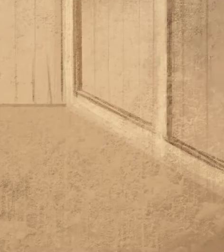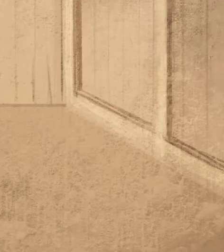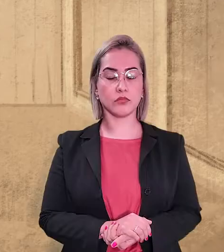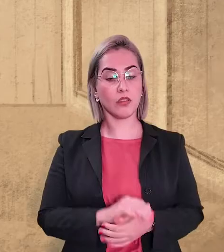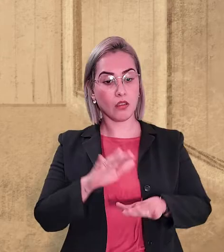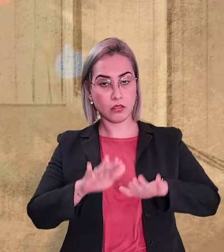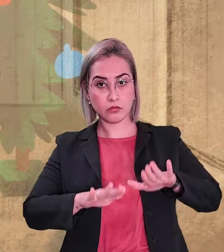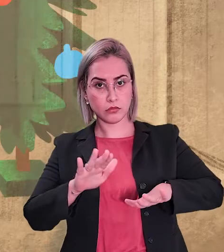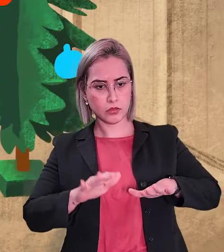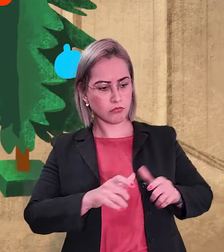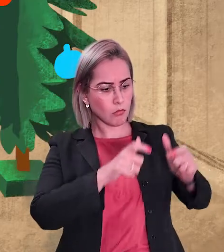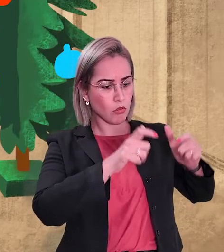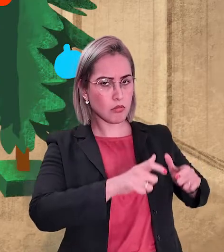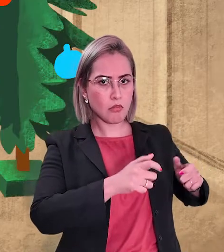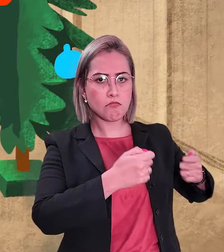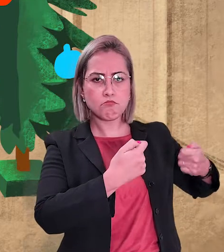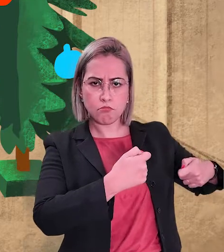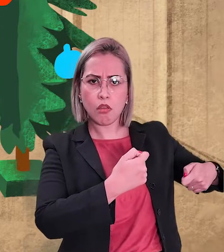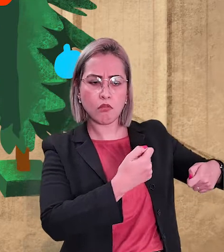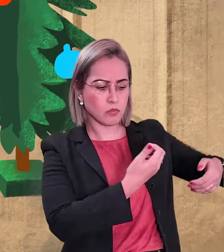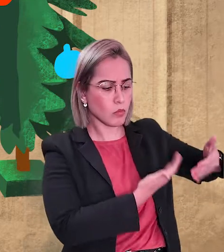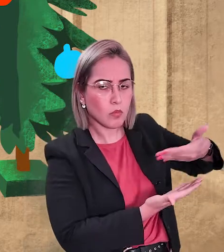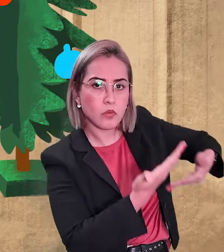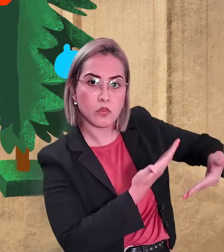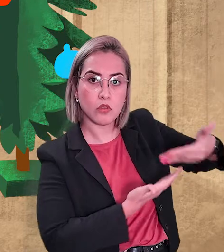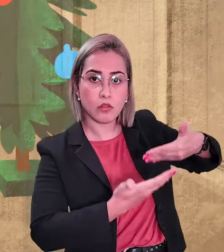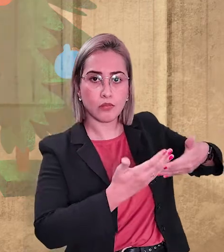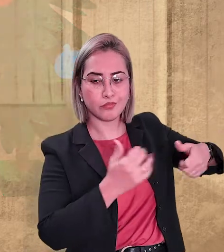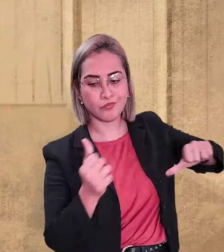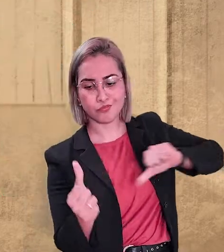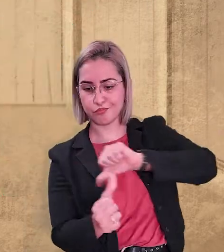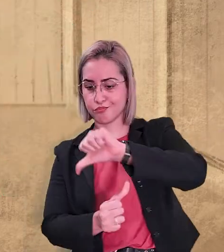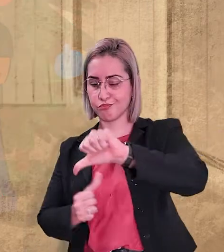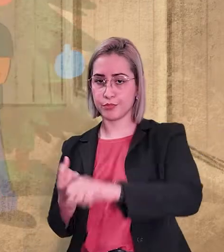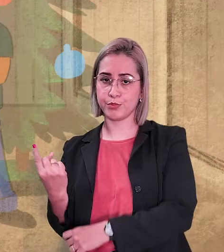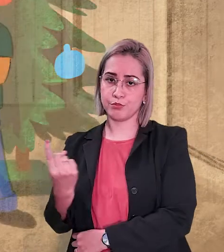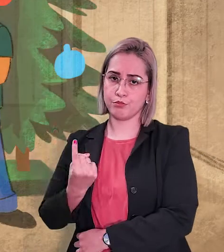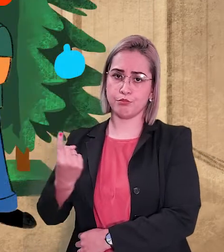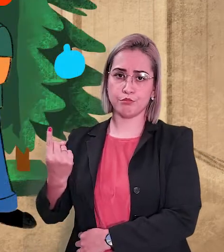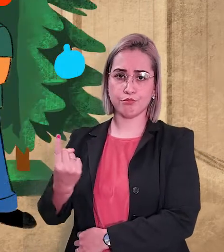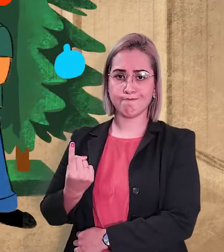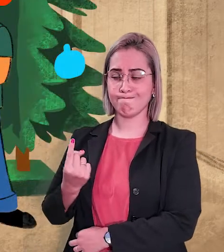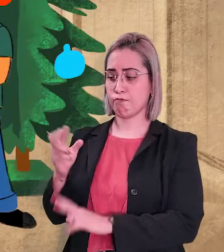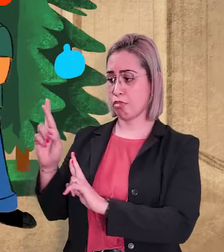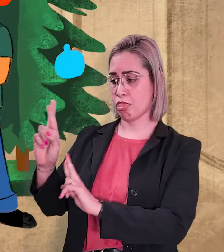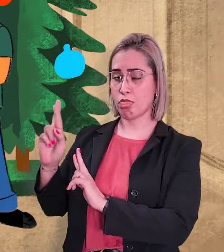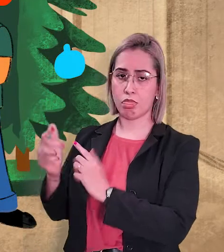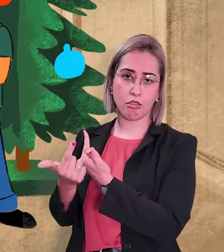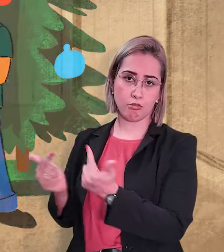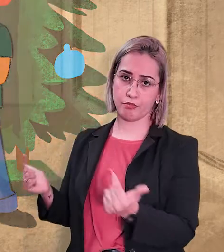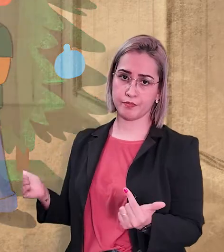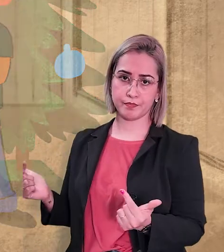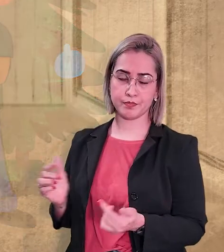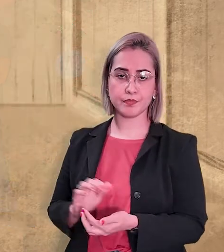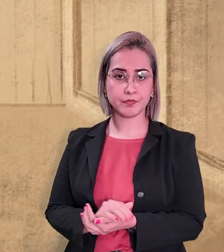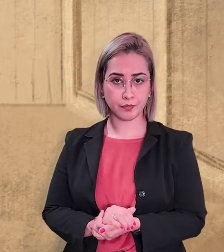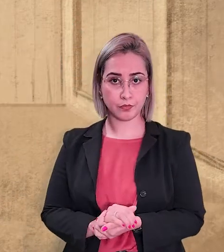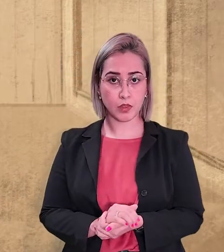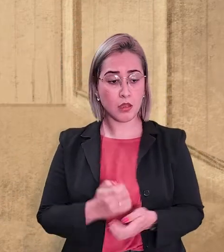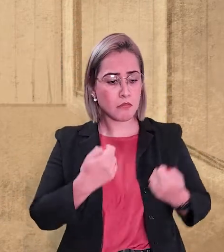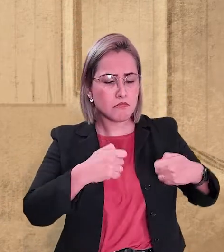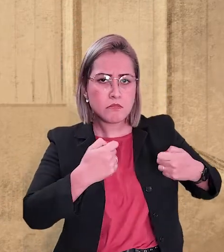Às vezes, onde deveria haver convívio, há solidão e desesperança.